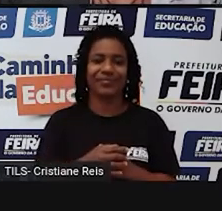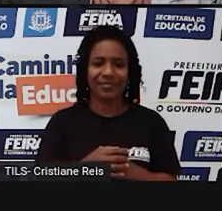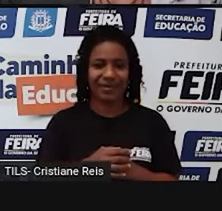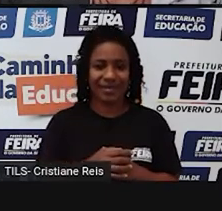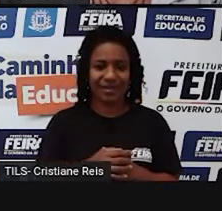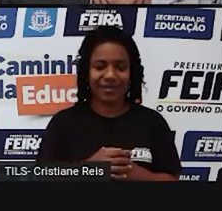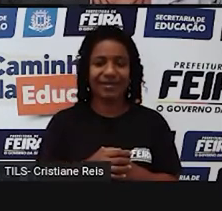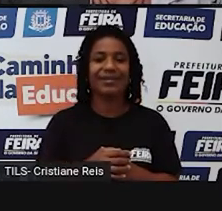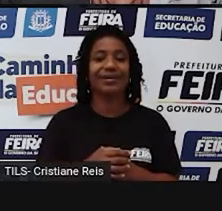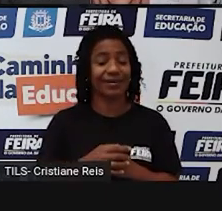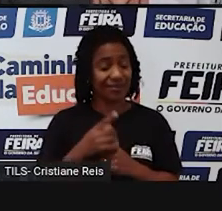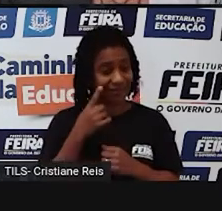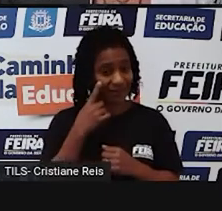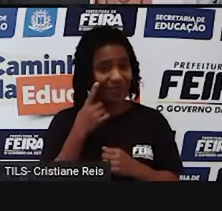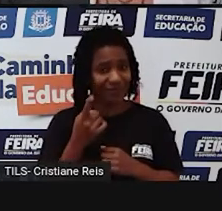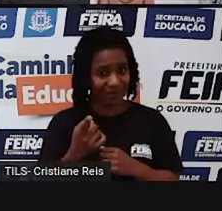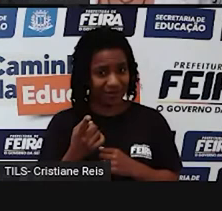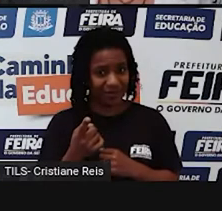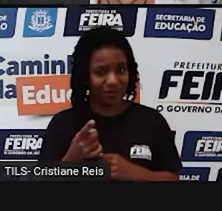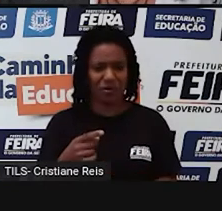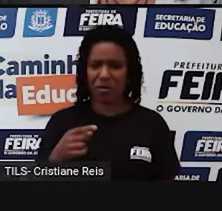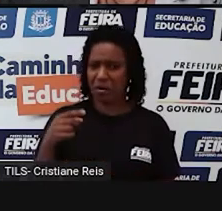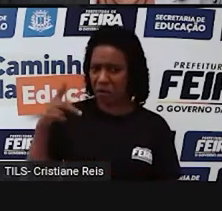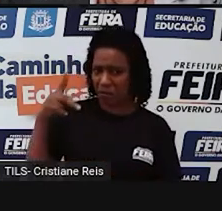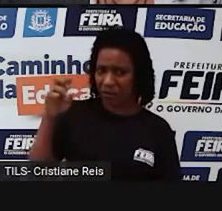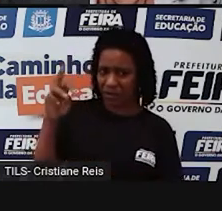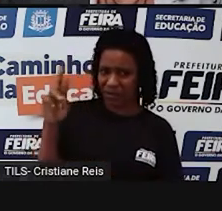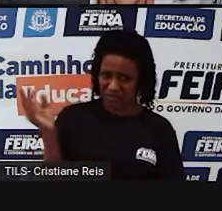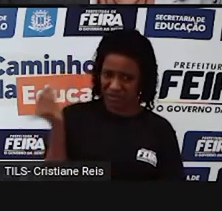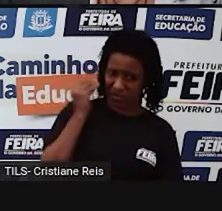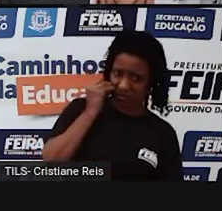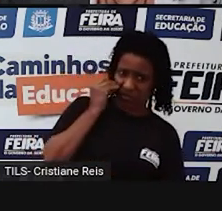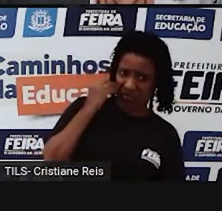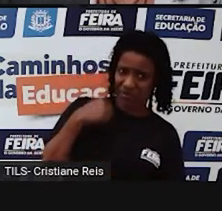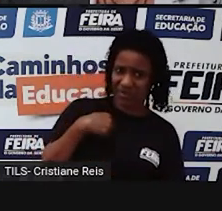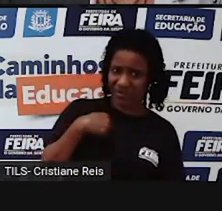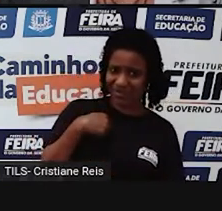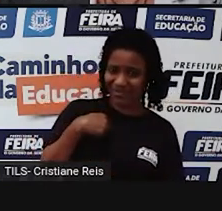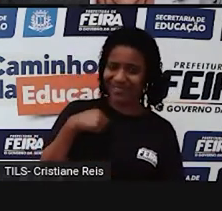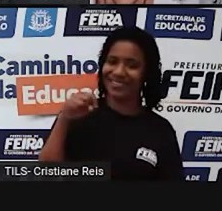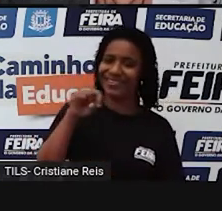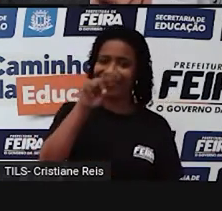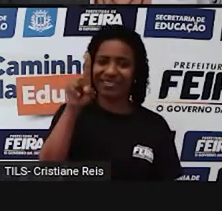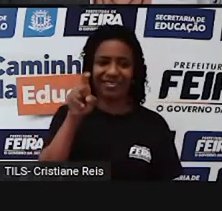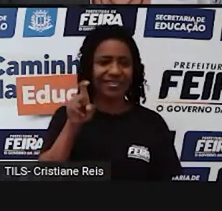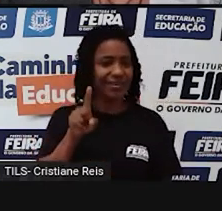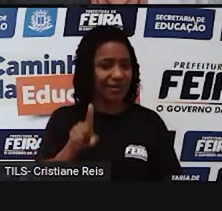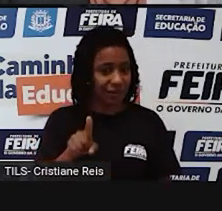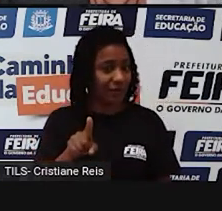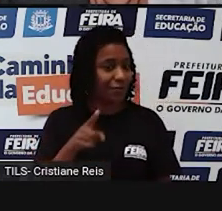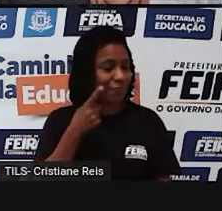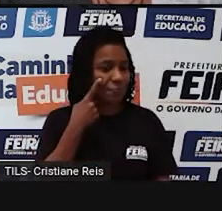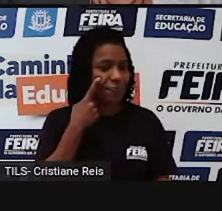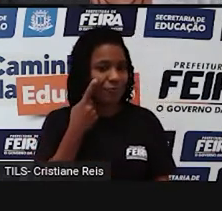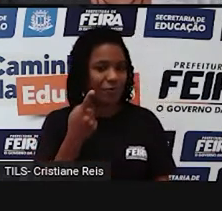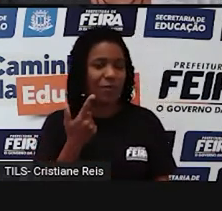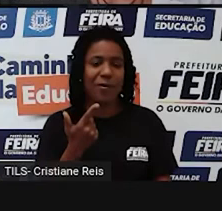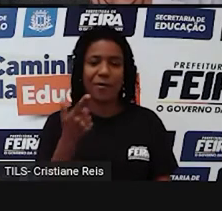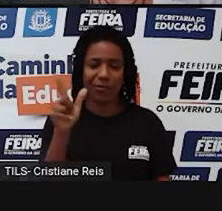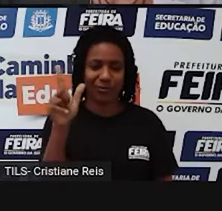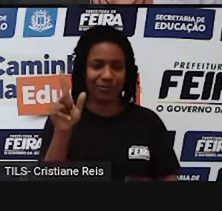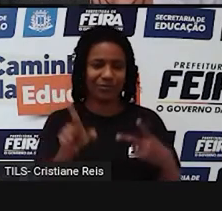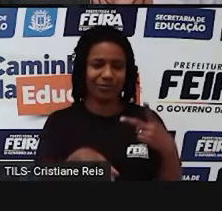beijou-me. Ok, estudantes? Vejamos aqui outro exemplo para